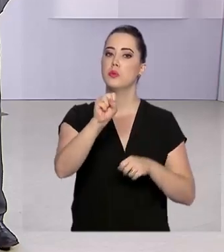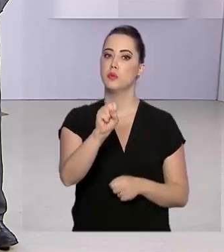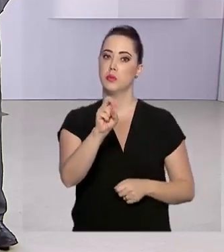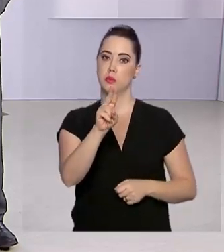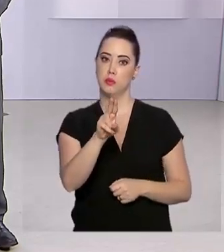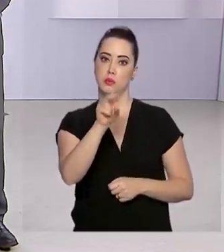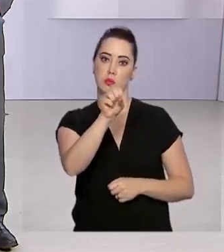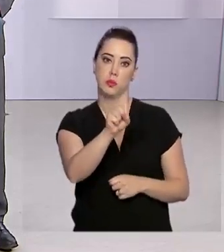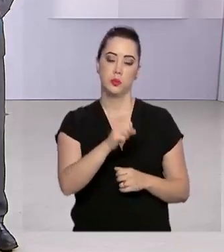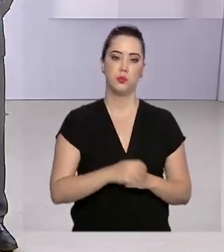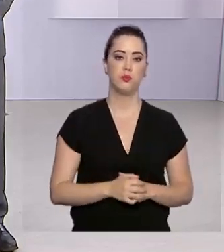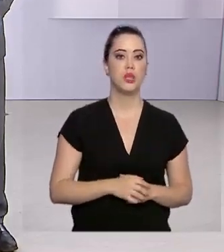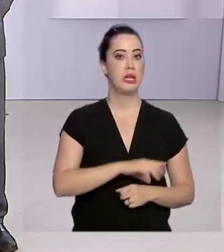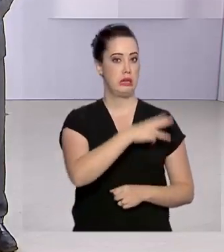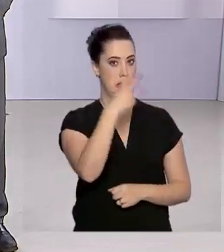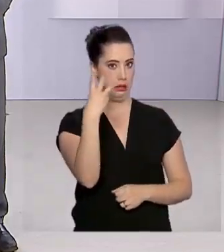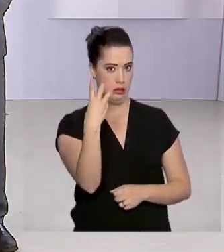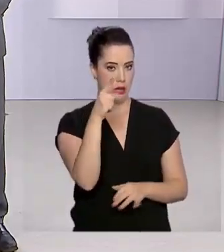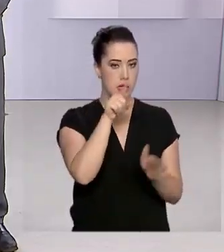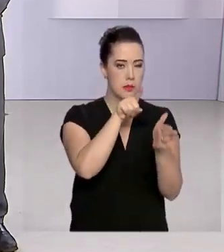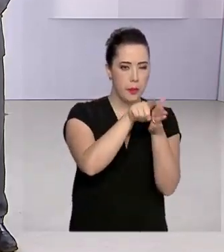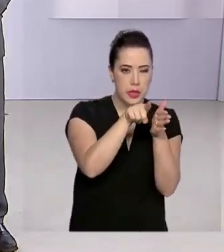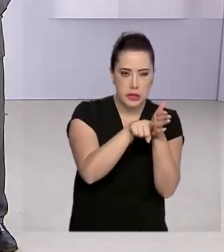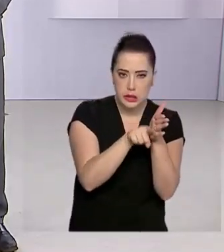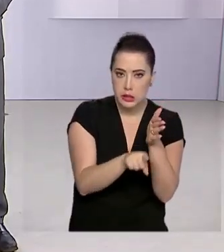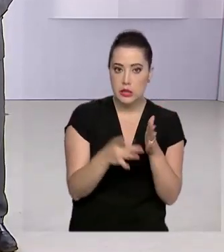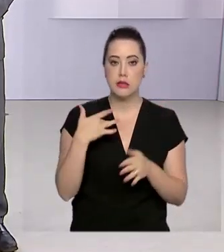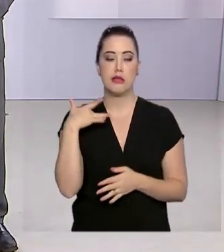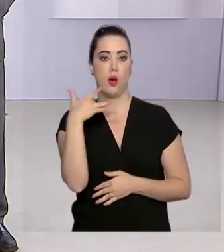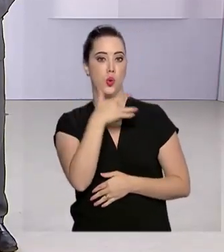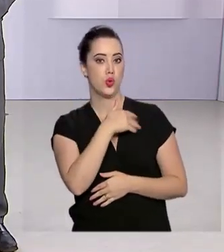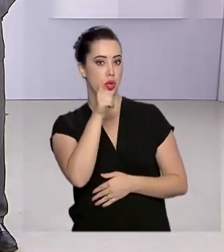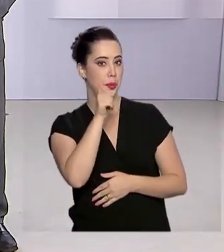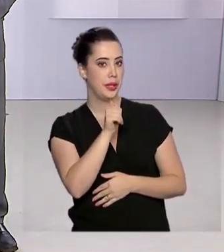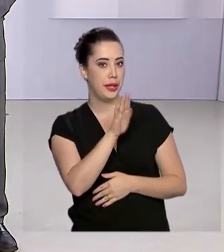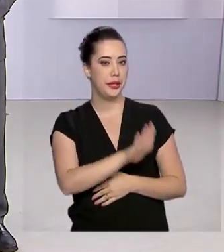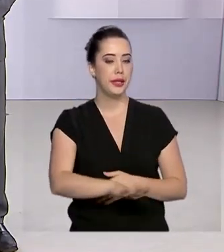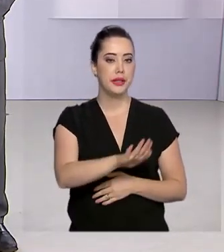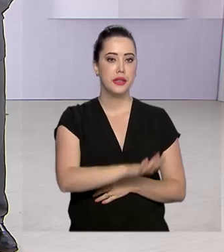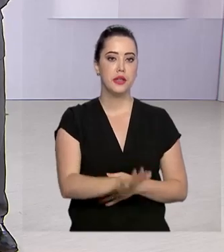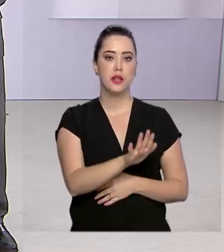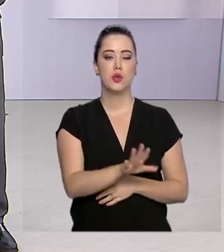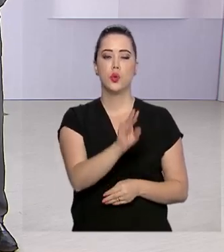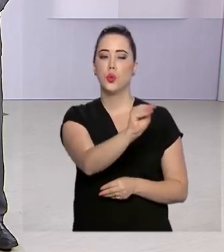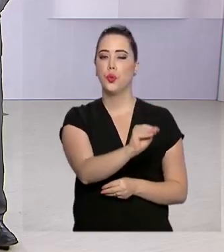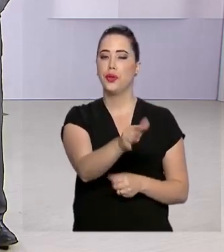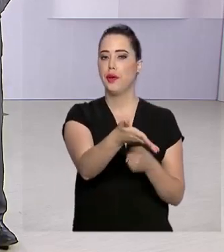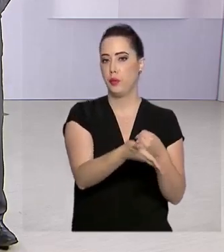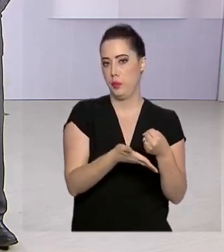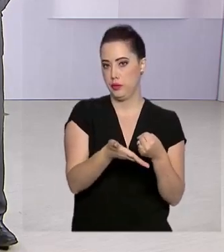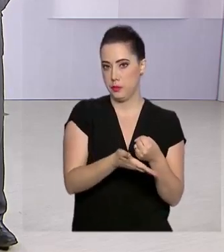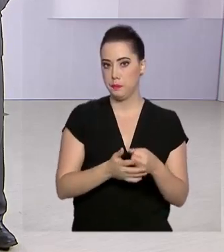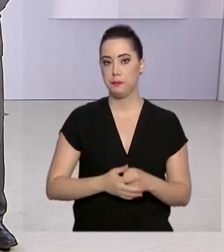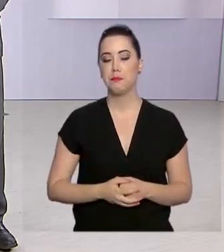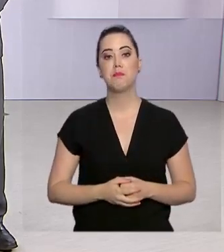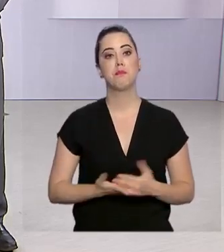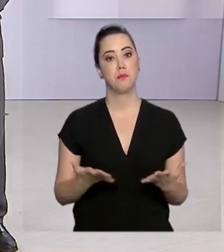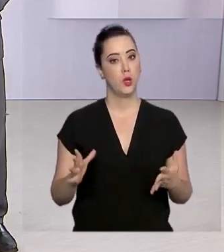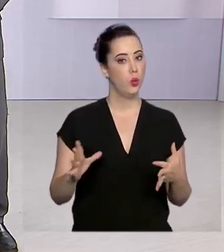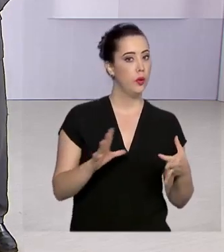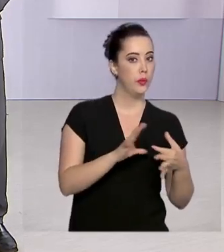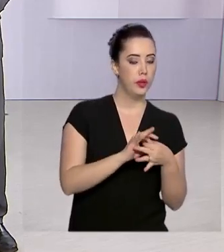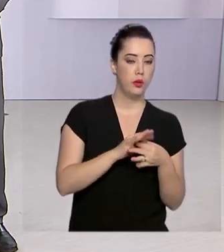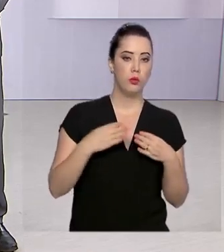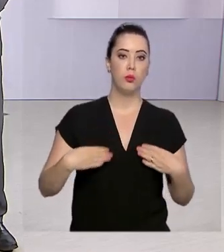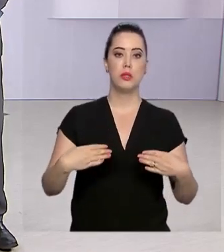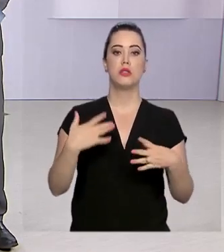de Saúde. São três pesquisas com foco na saúde da mulher e da criança nos atendimentos da atenção primária. Com a parceria,